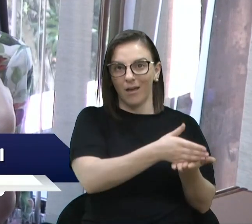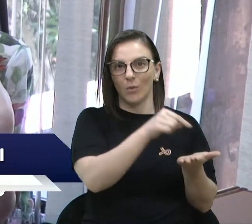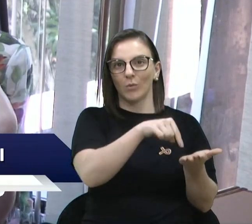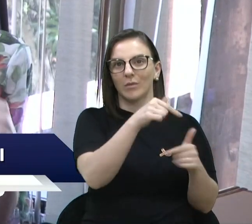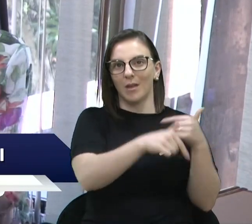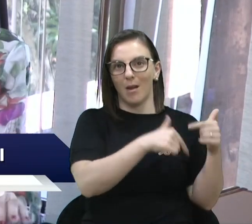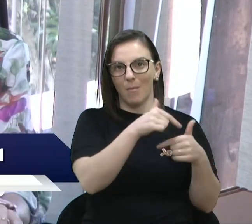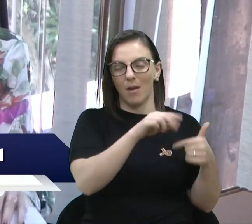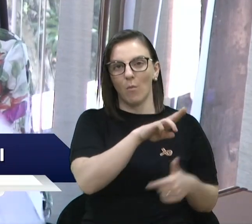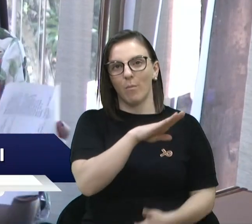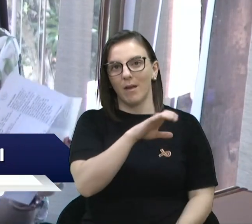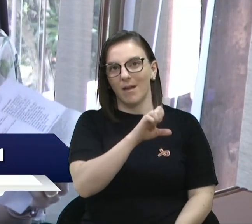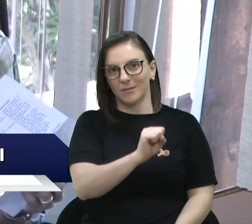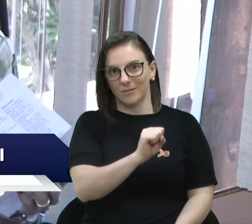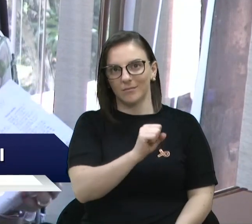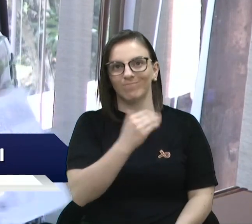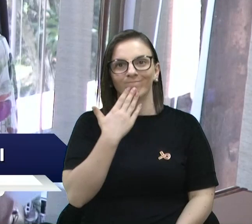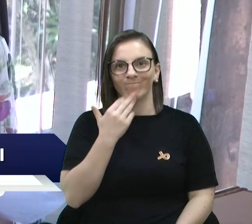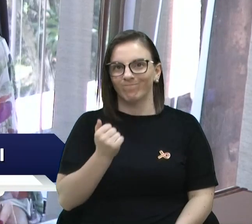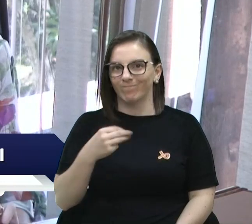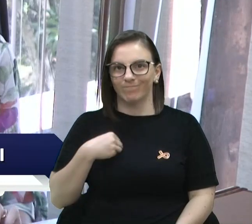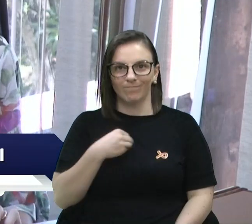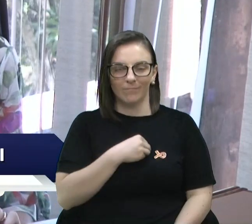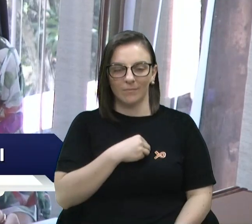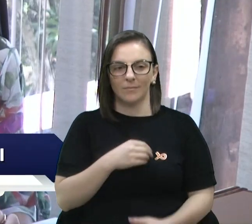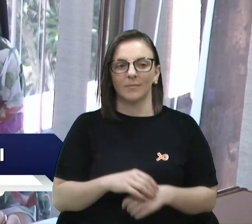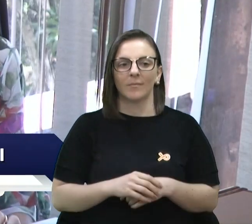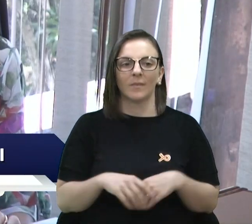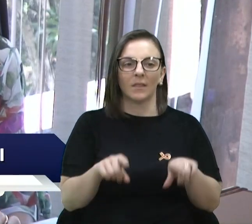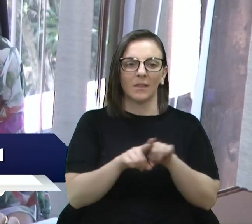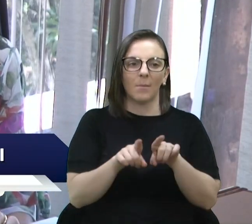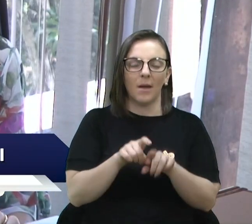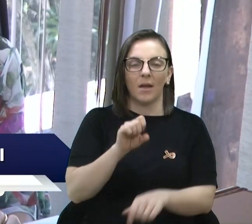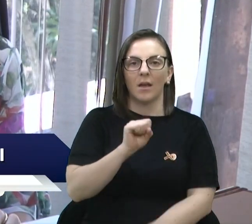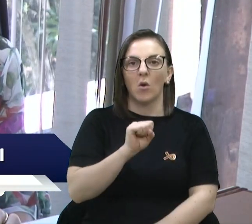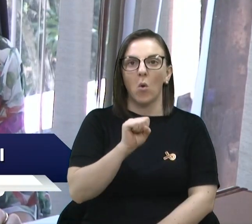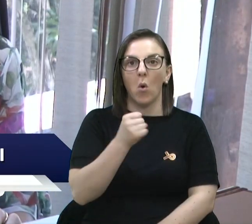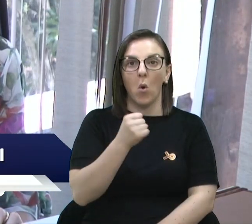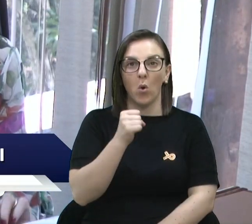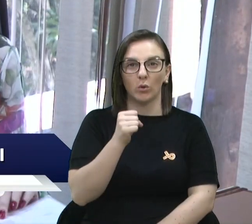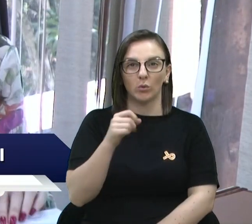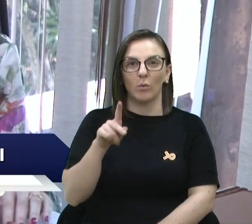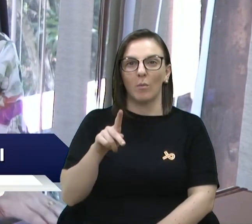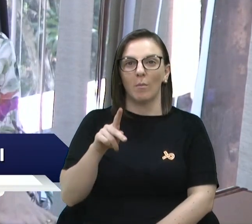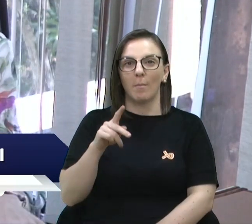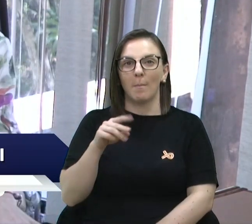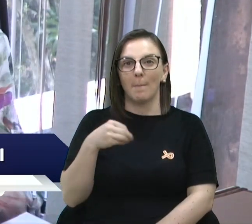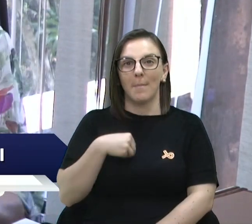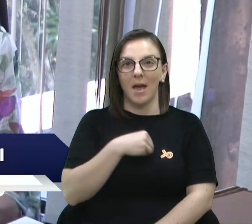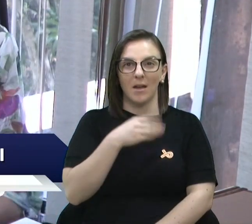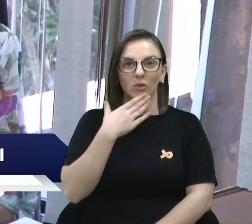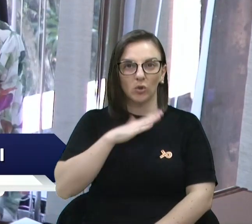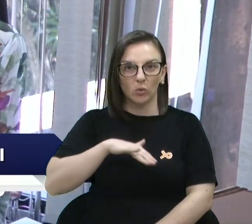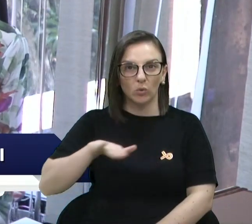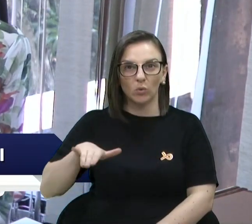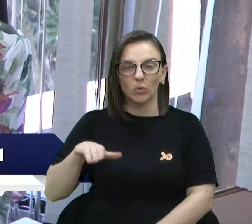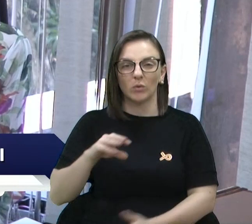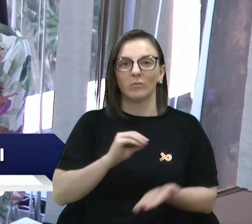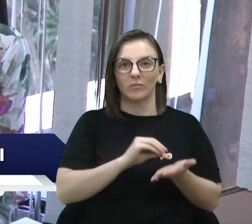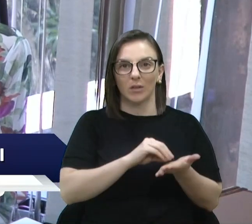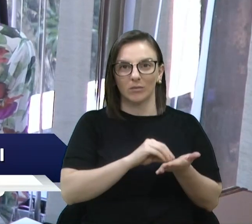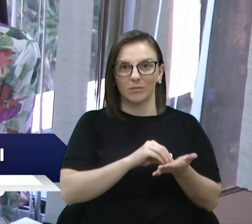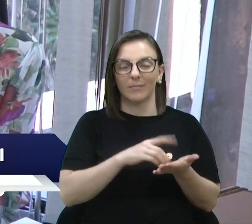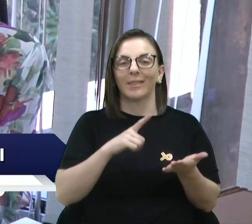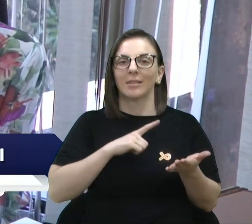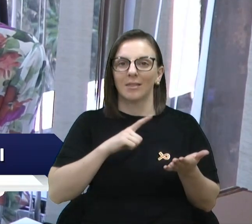unidades básicas de saúde. Oito pediatras e isso, e era isso. Nós temos o concurso